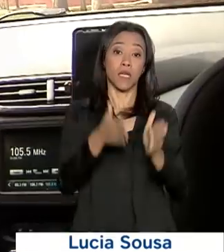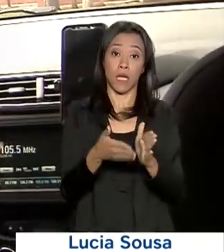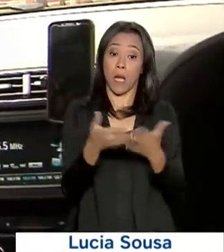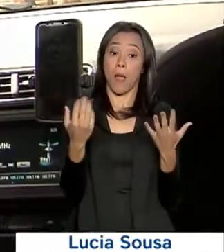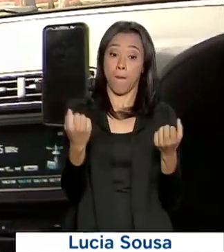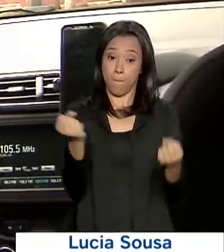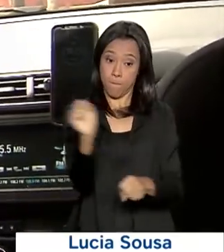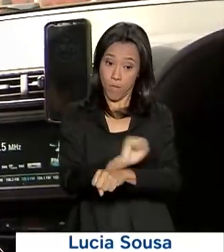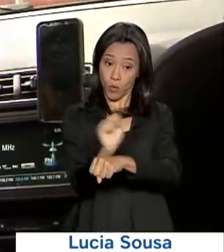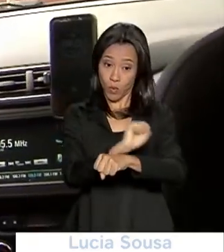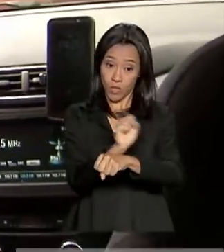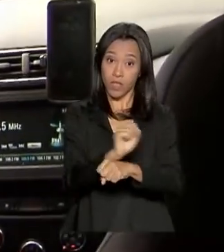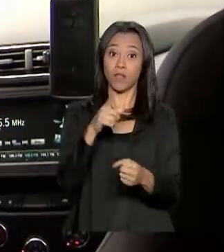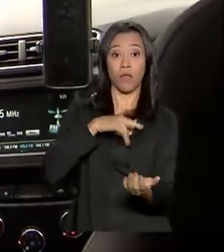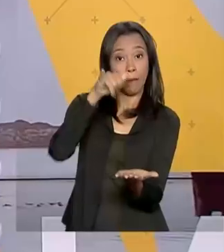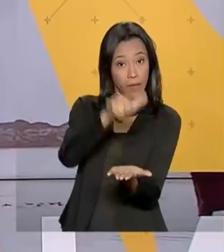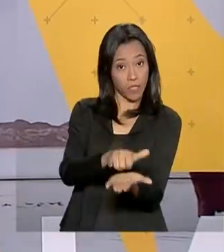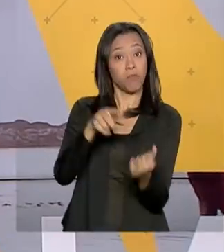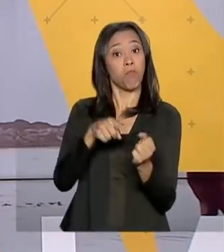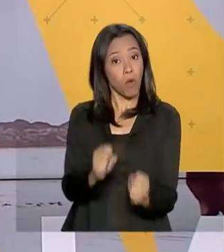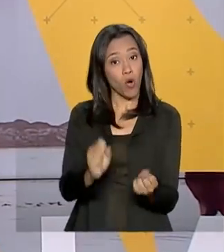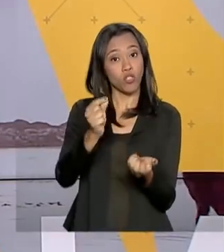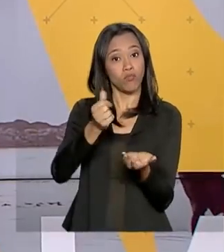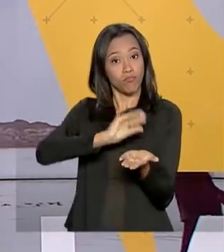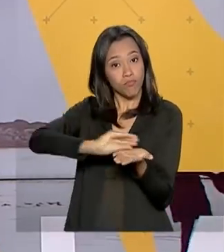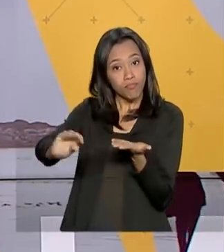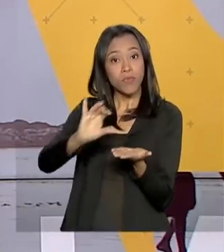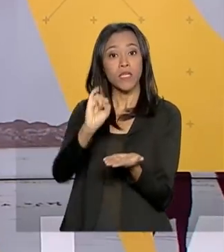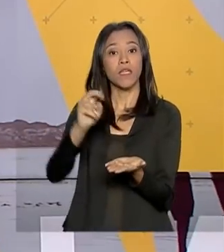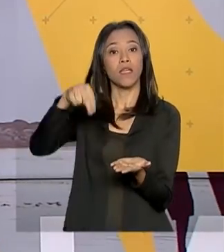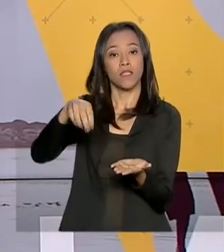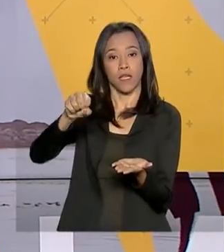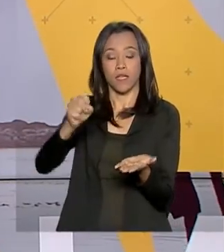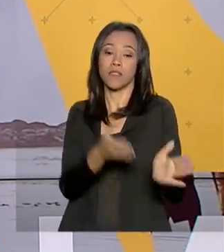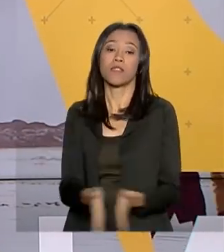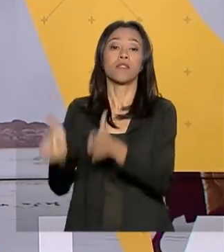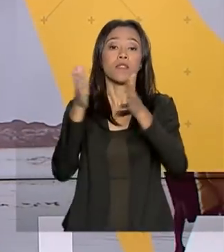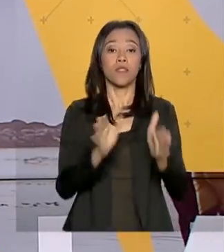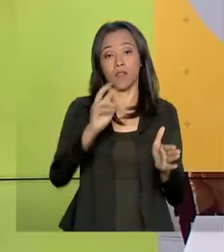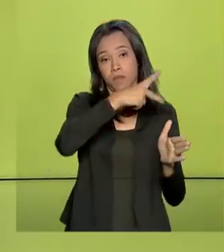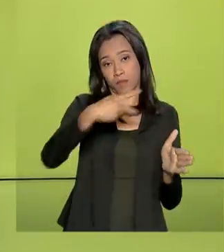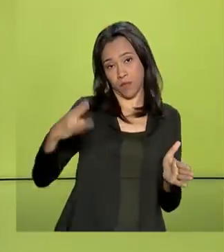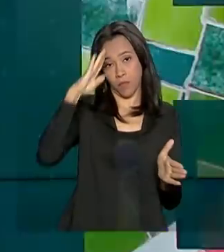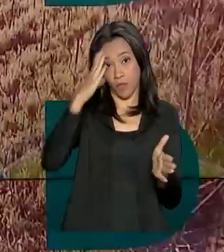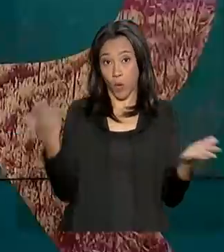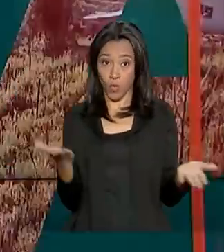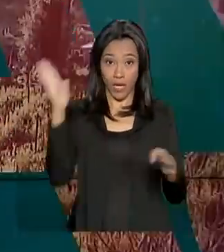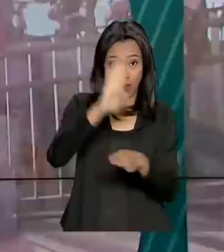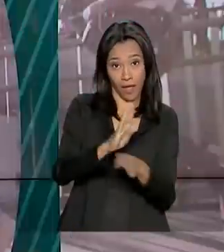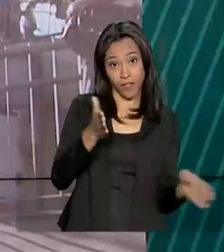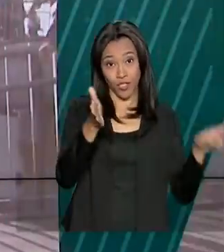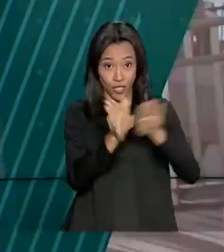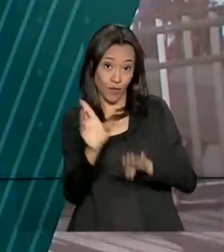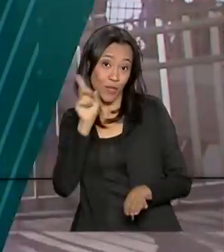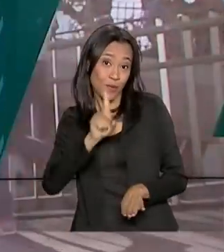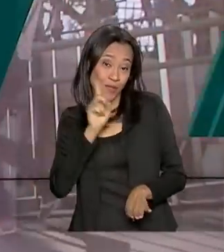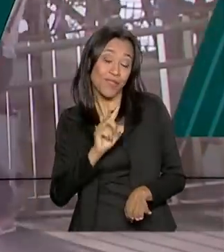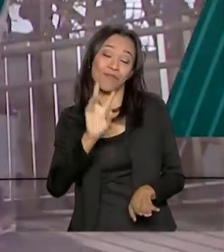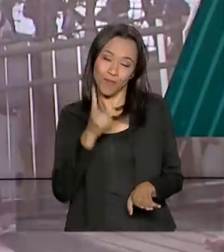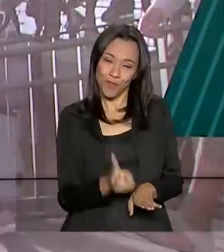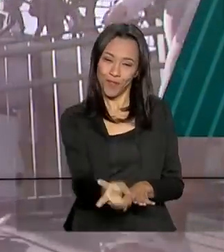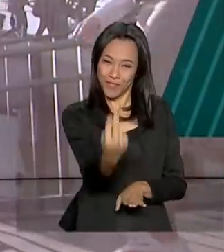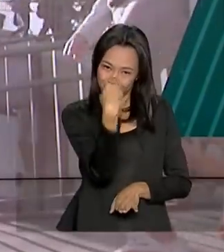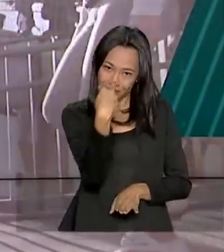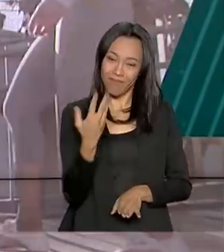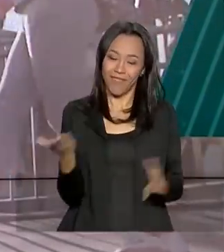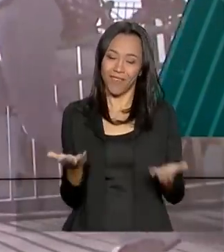já podem contribuir para o INSS. E presidente Bolsonaro chega hoje a Dallas, no Texas, onde será homenageado. Fique com a gente,